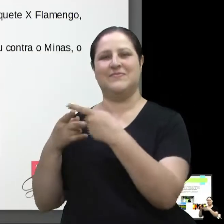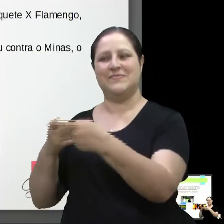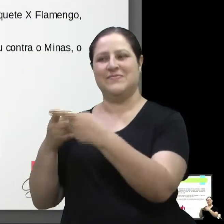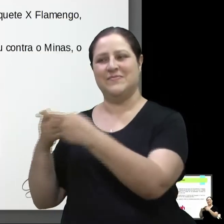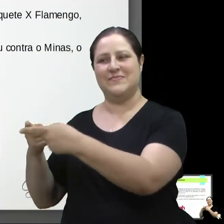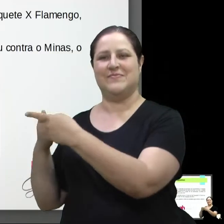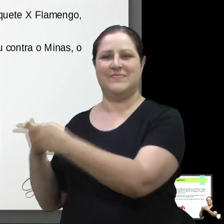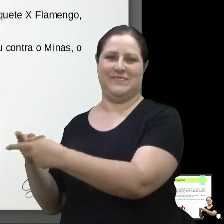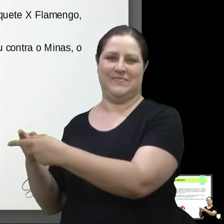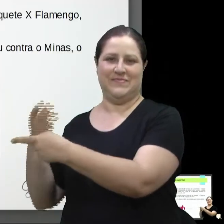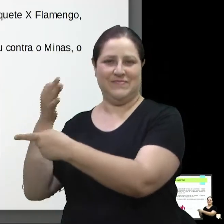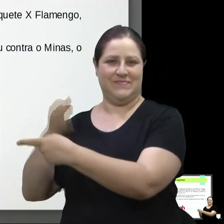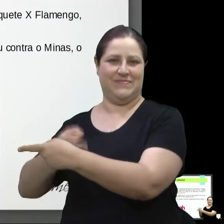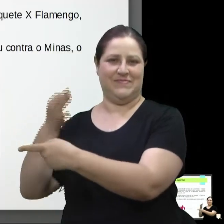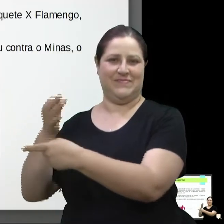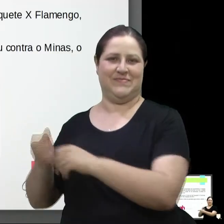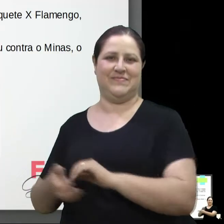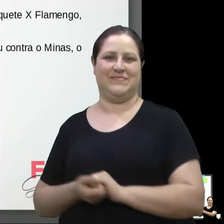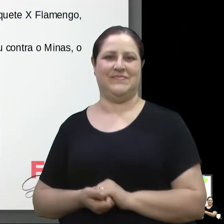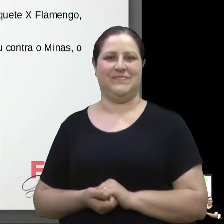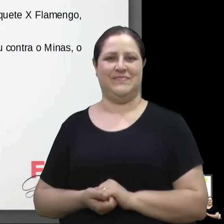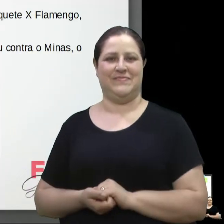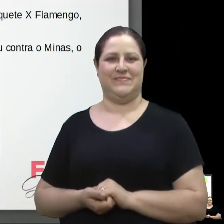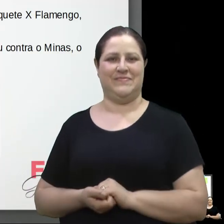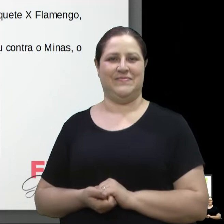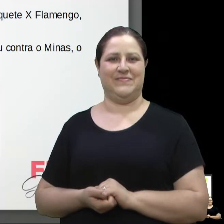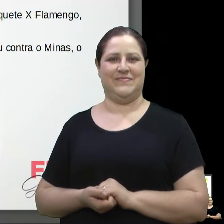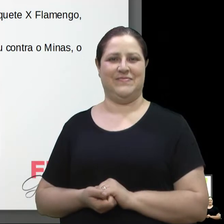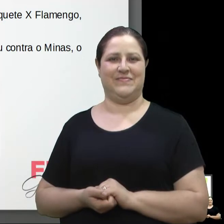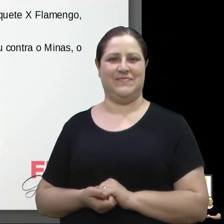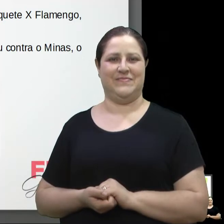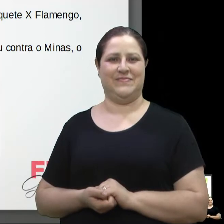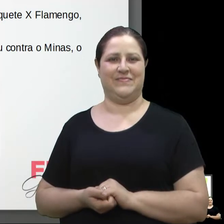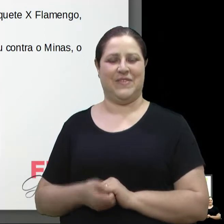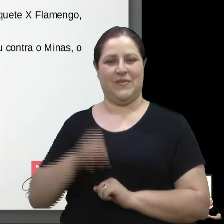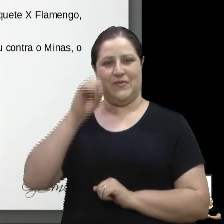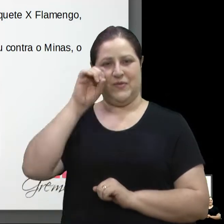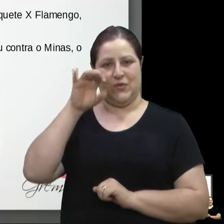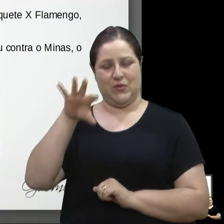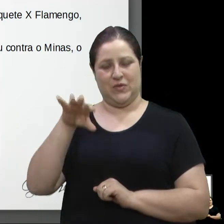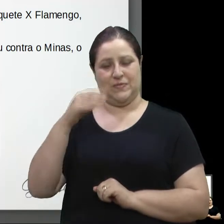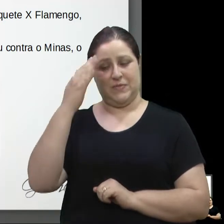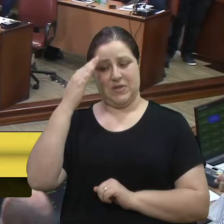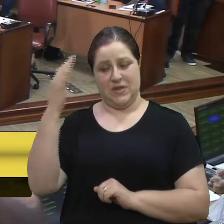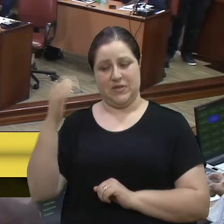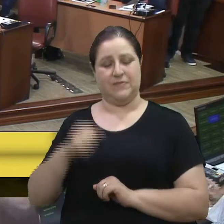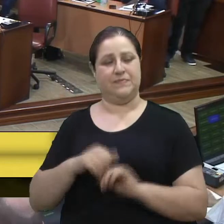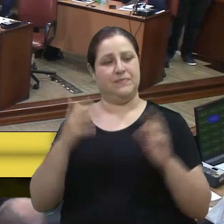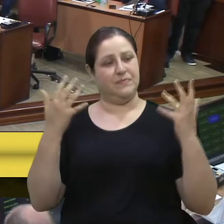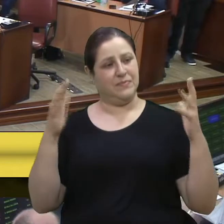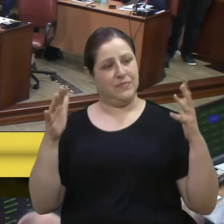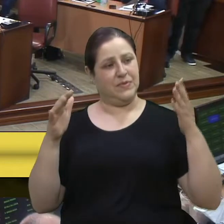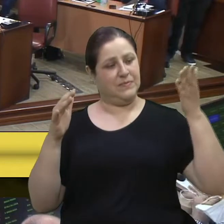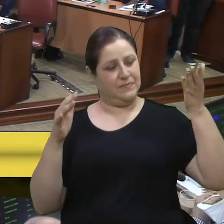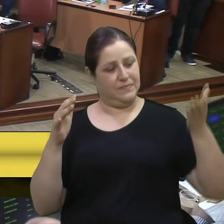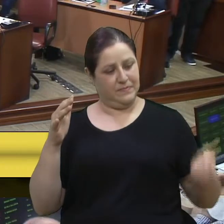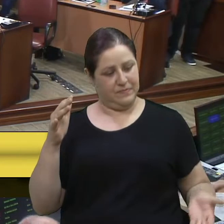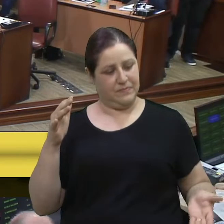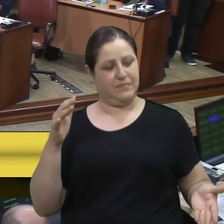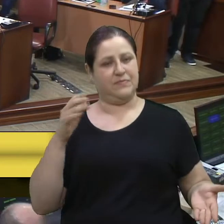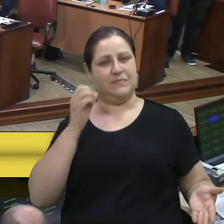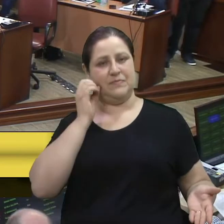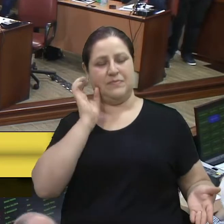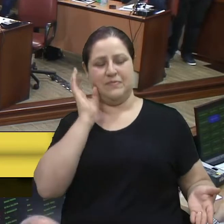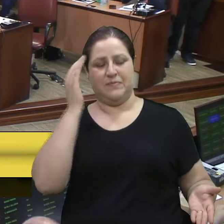sombra de dúvida. Vereador Fius, a sua parte. Obrigado, vereador Filipe. Parabenizar a Vossa Excelência por esta